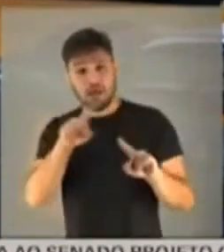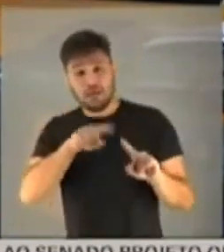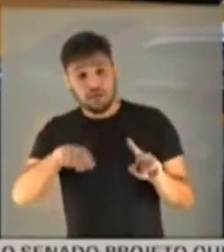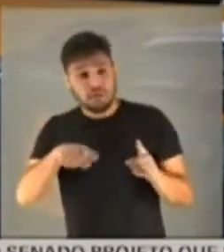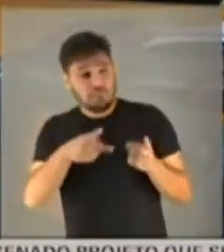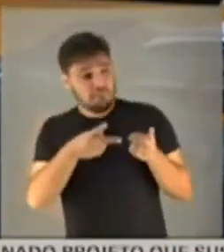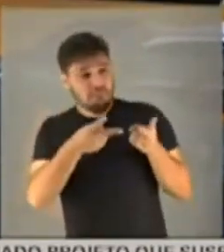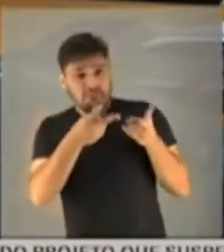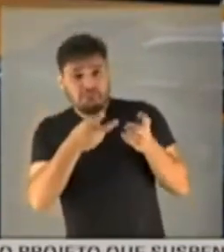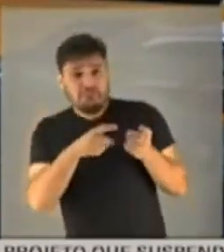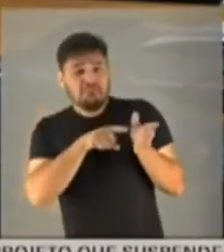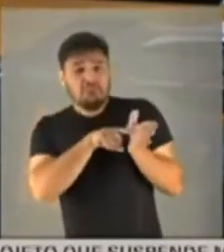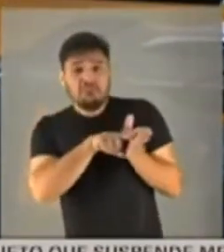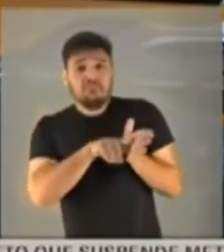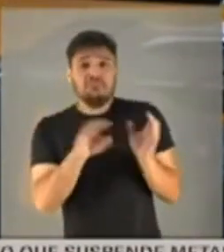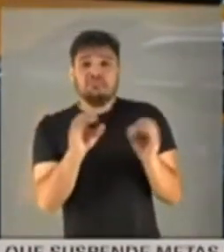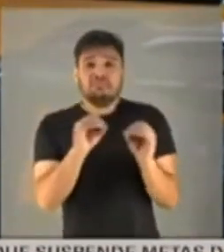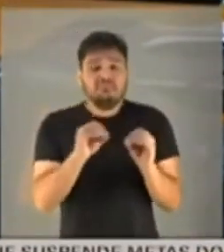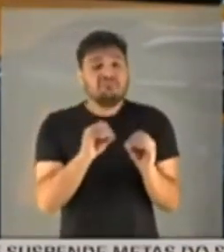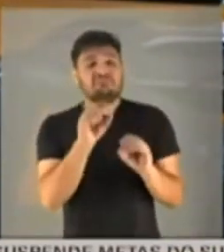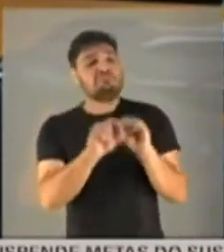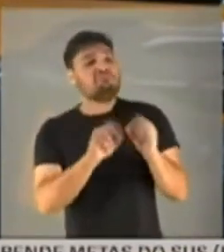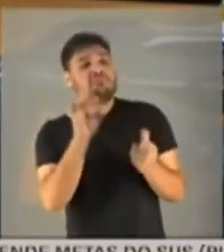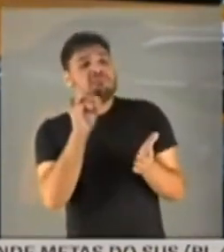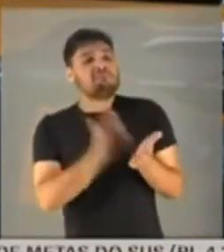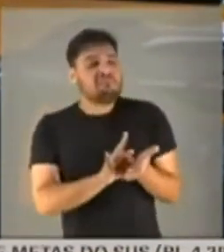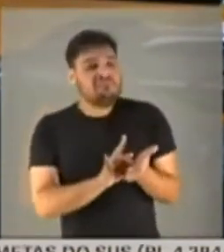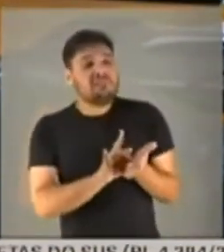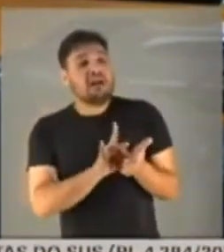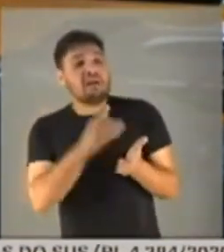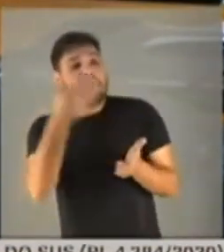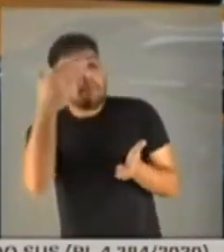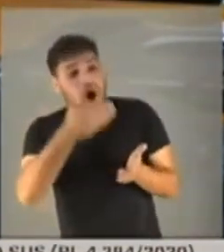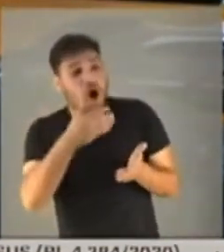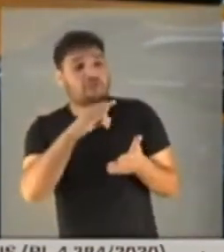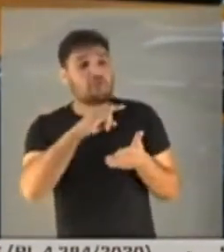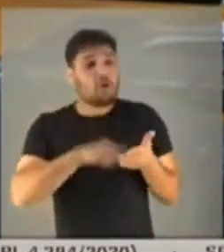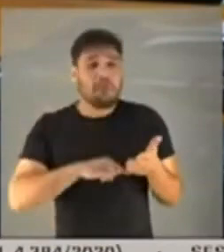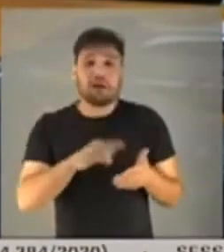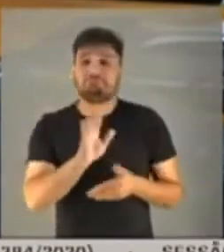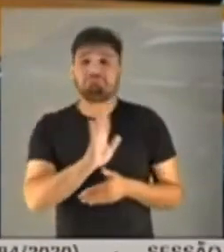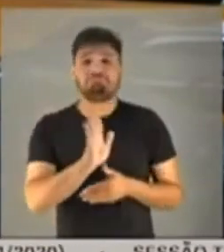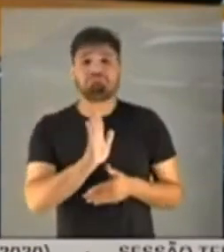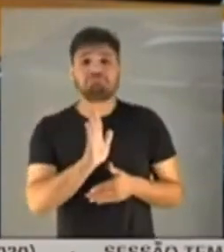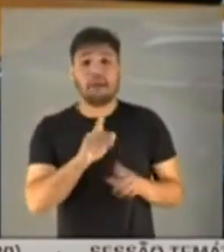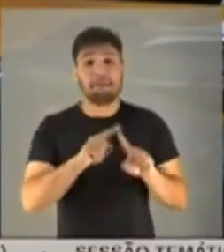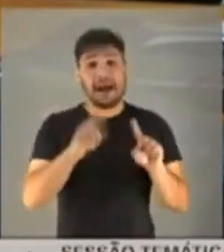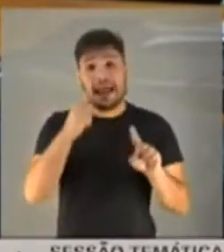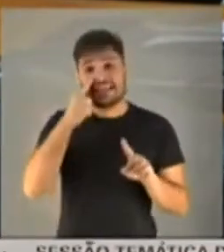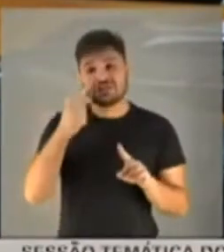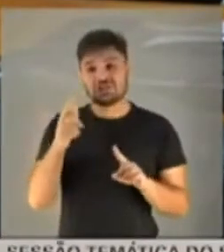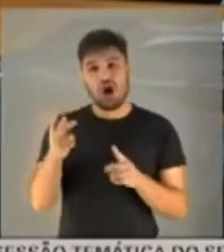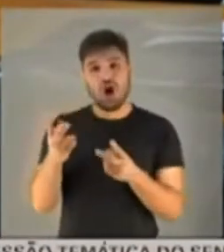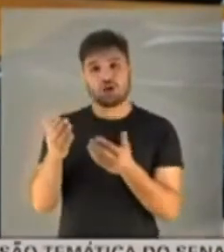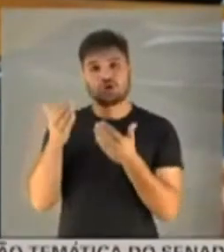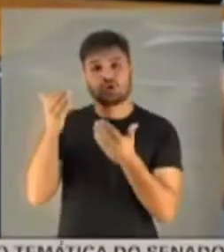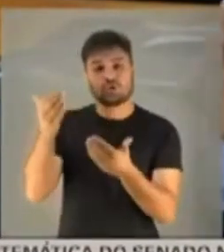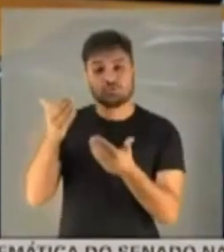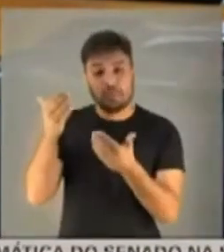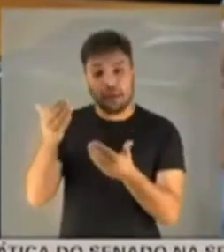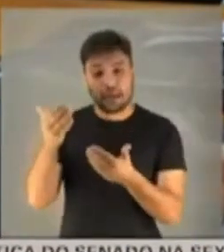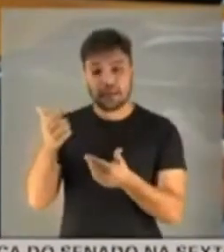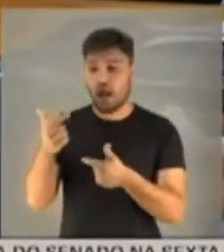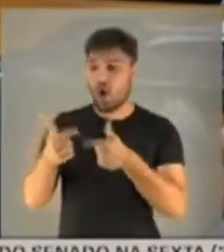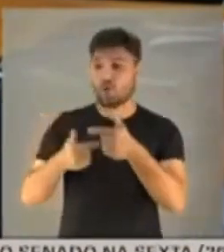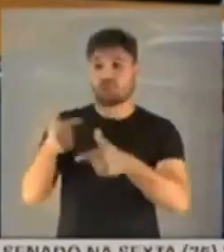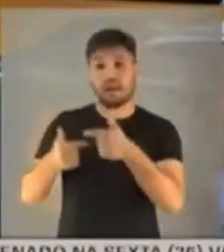os fatos, sem checar as provas, colocando sob suspeita o trabalho de